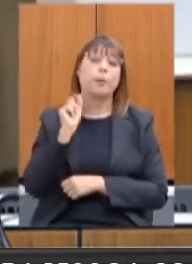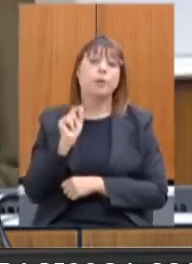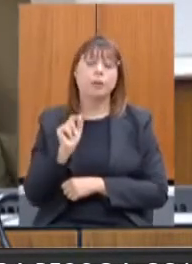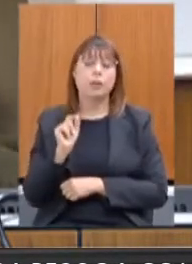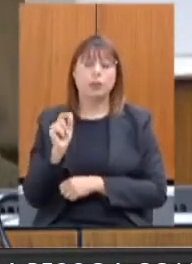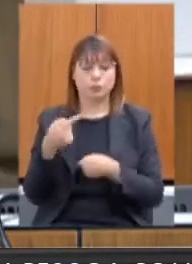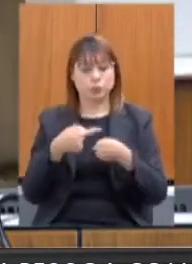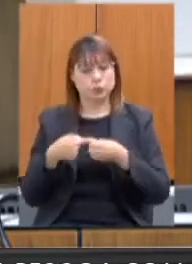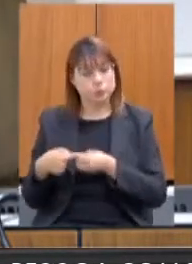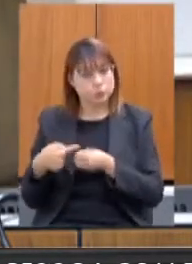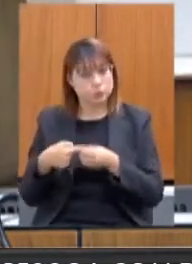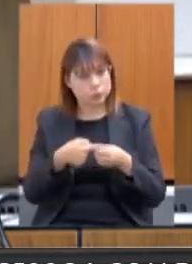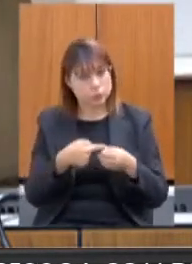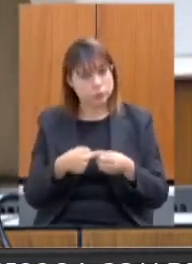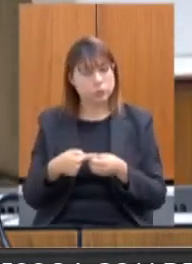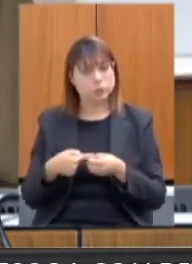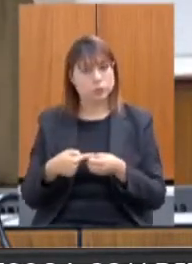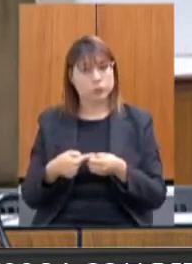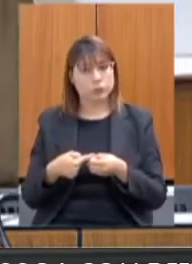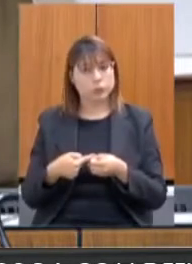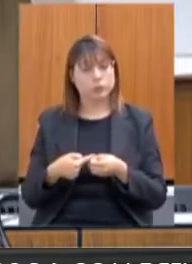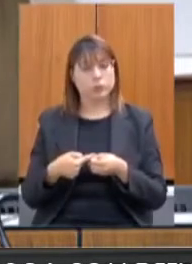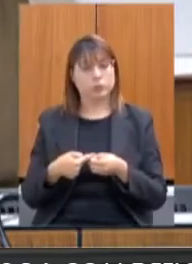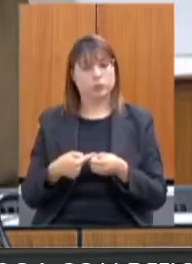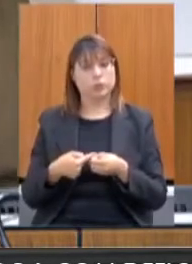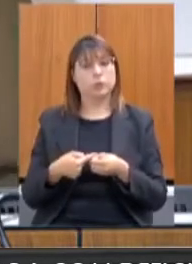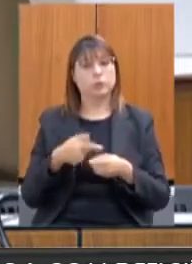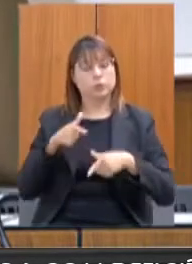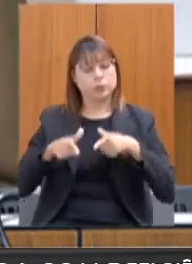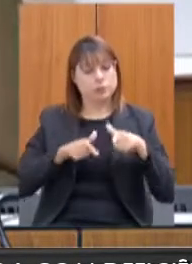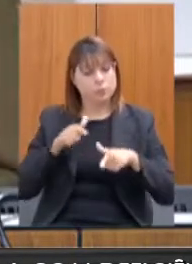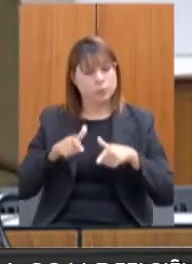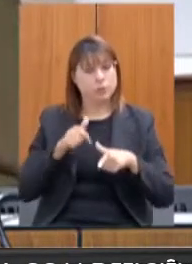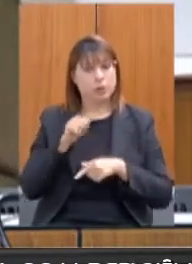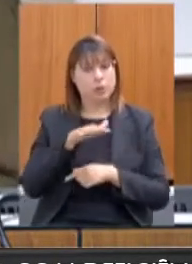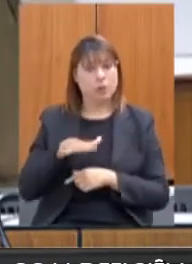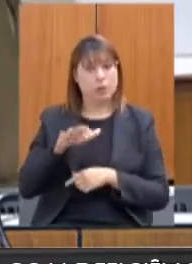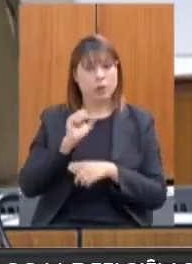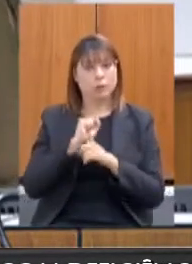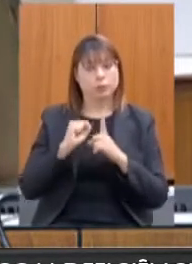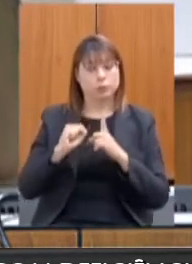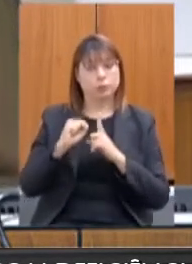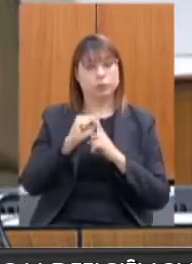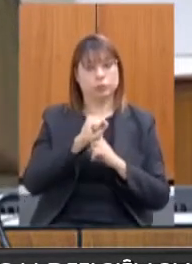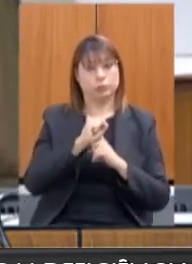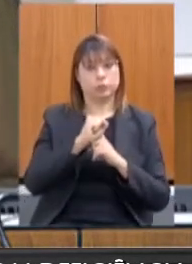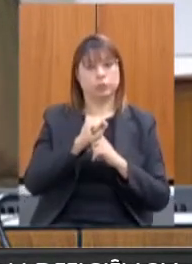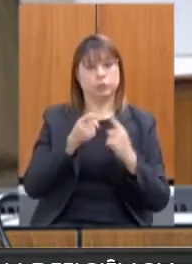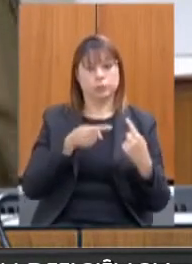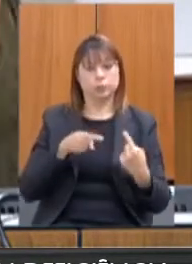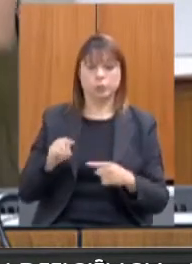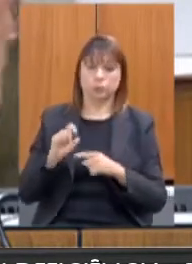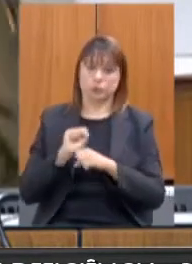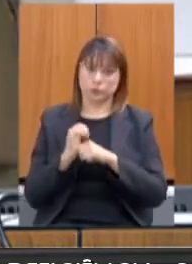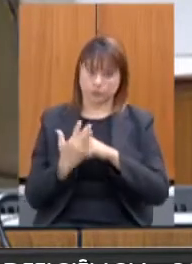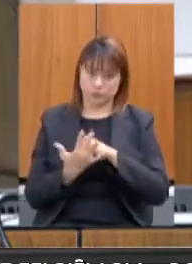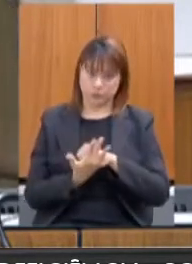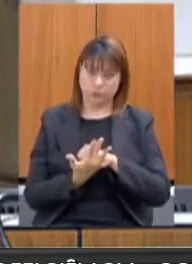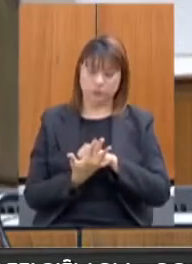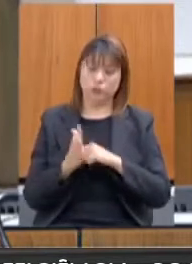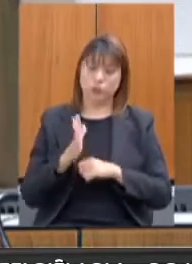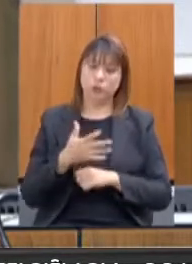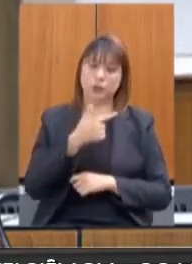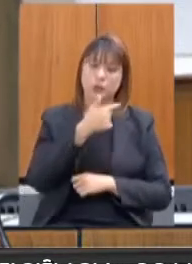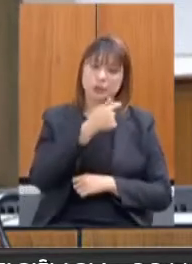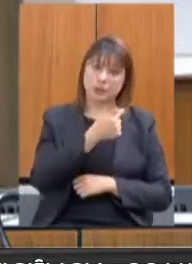fazerem frente, na assistência social, ao enfrentamento da pandemia. Então, hoje nós já atendemos a R